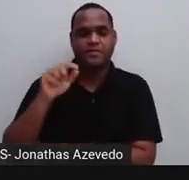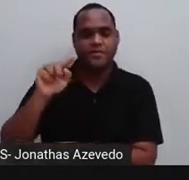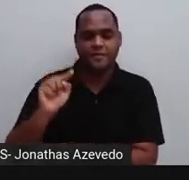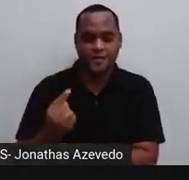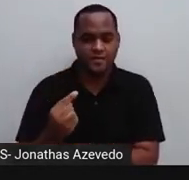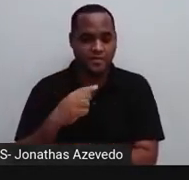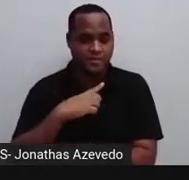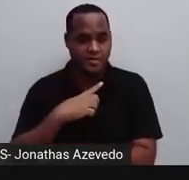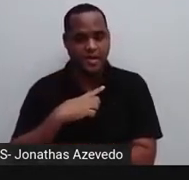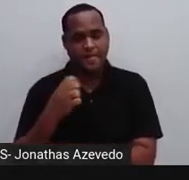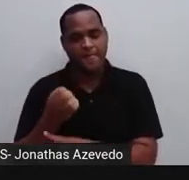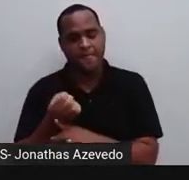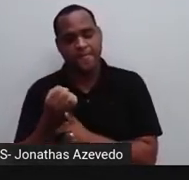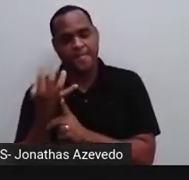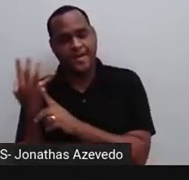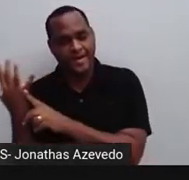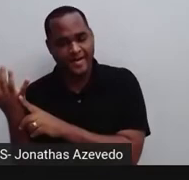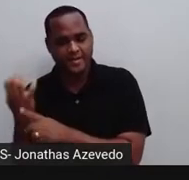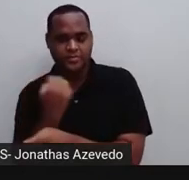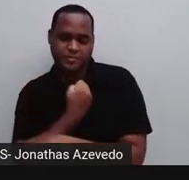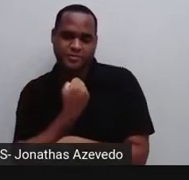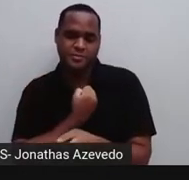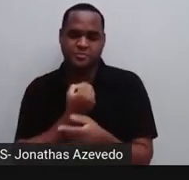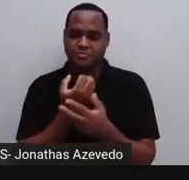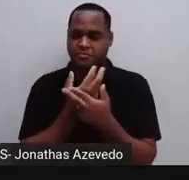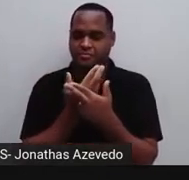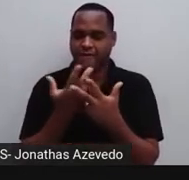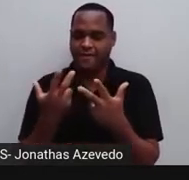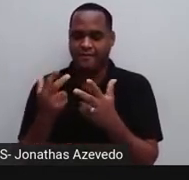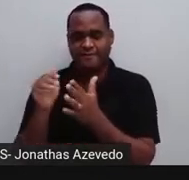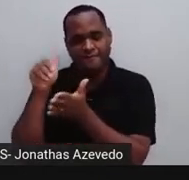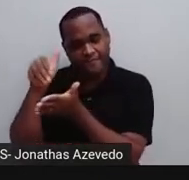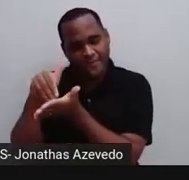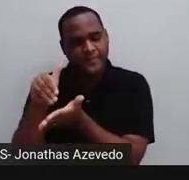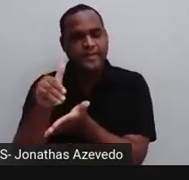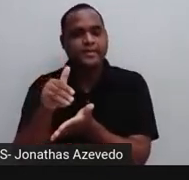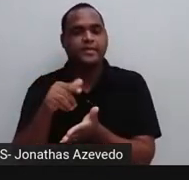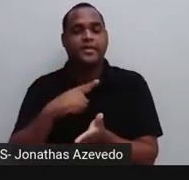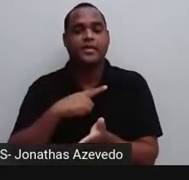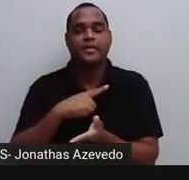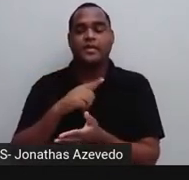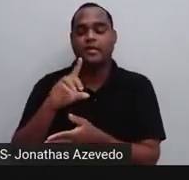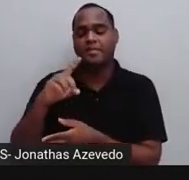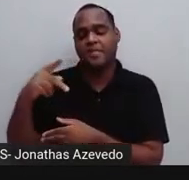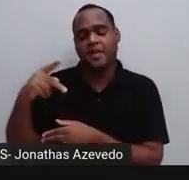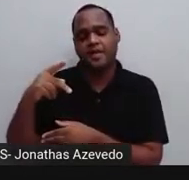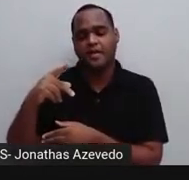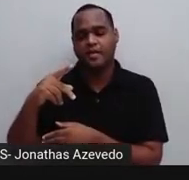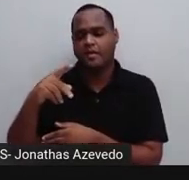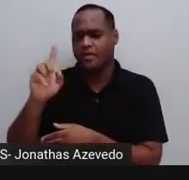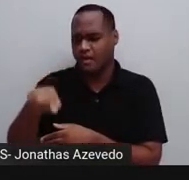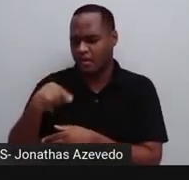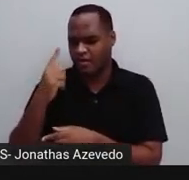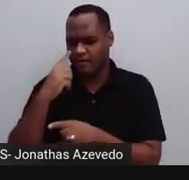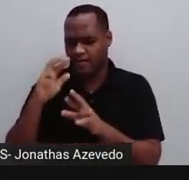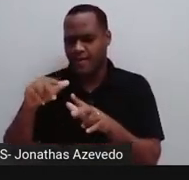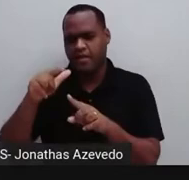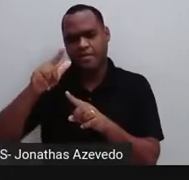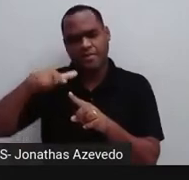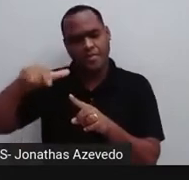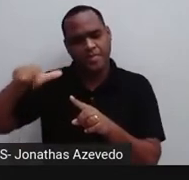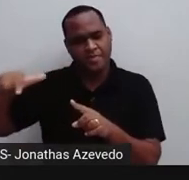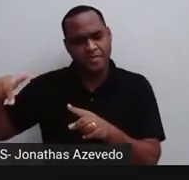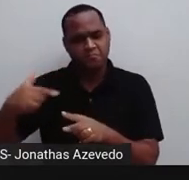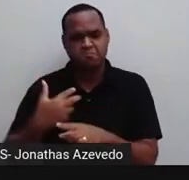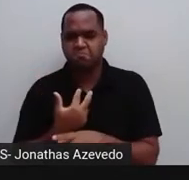vírgula aparece em infinitos algarismos não periódica quando não tem repetição então se a gente olhar ali ó não